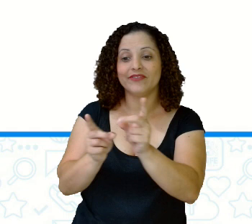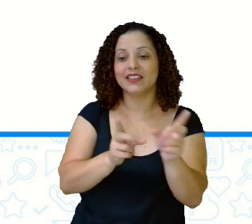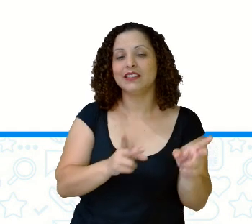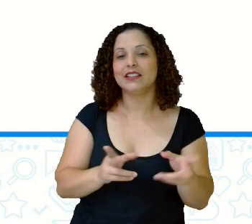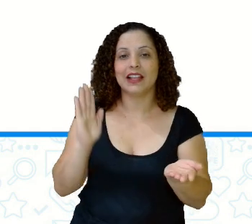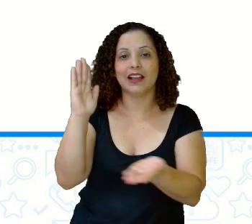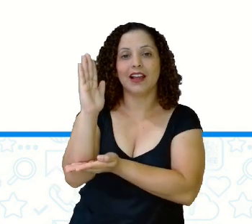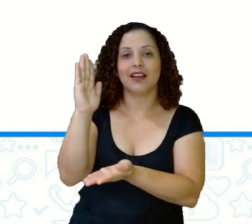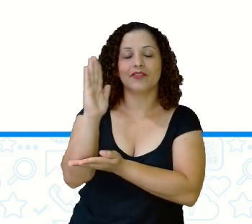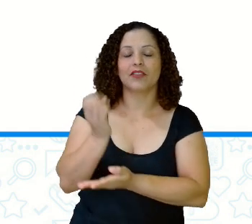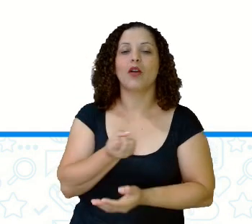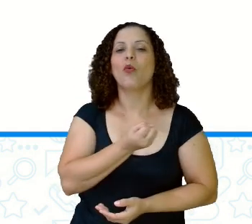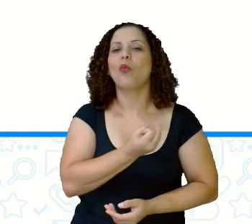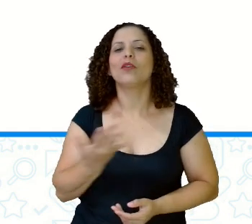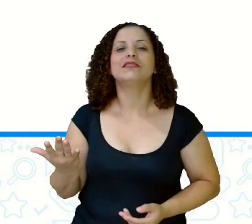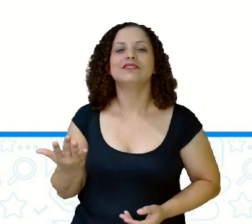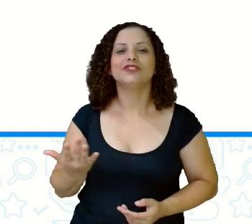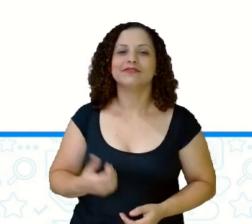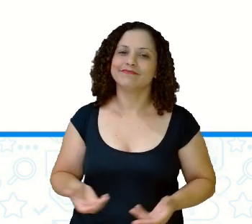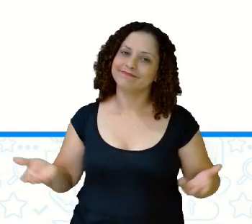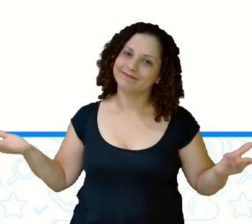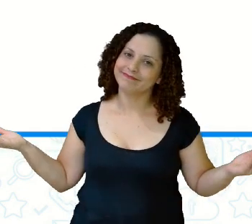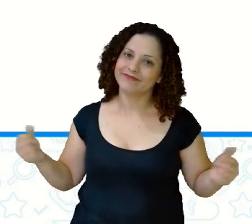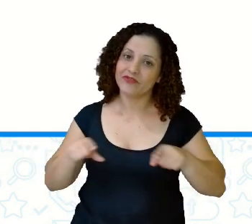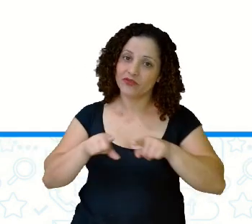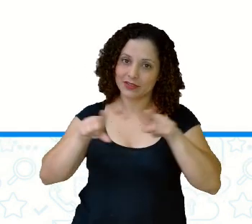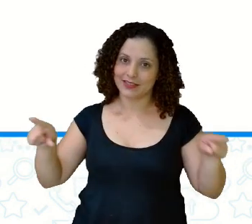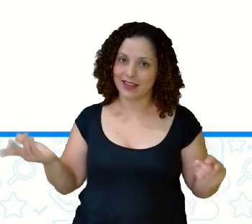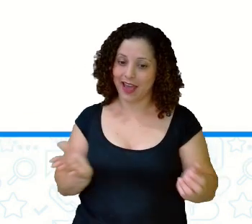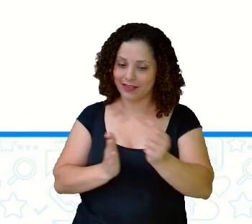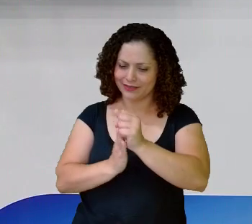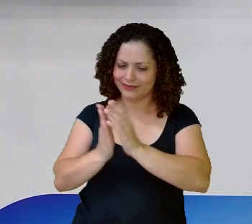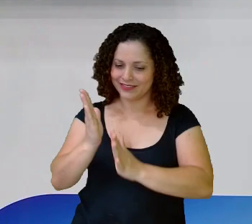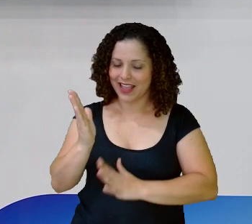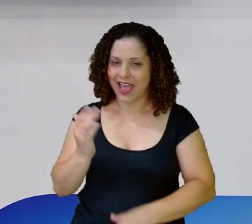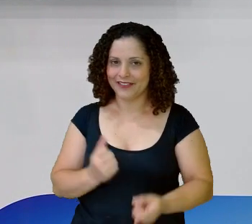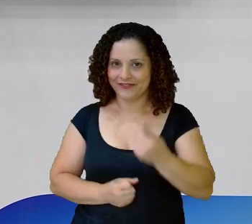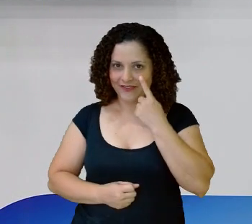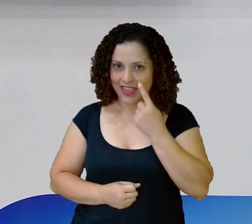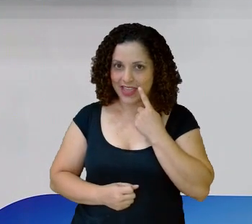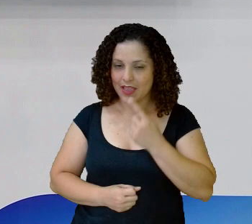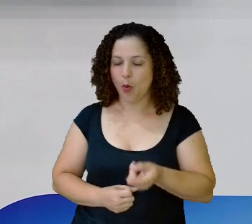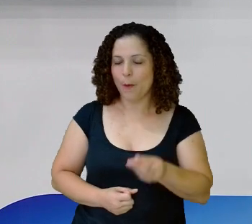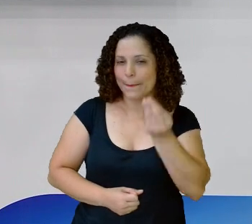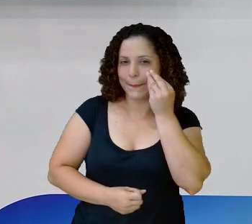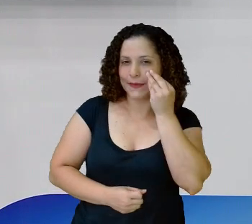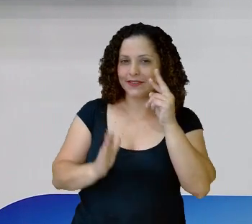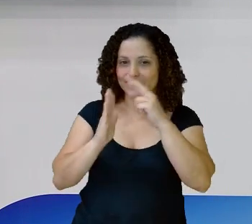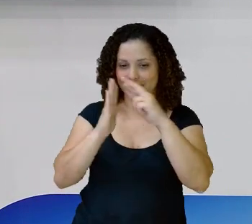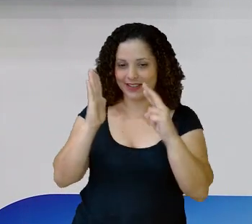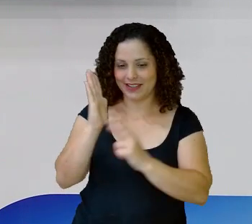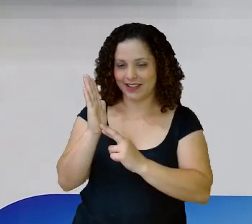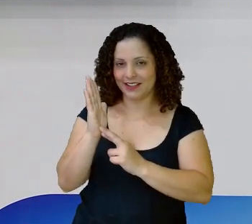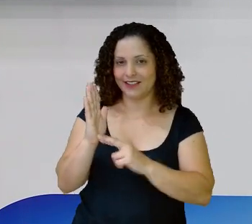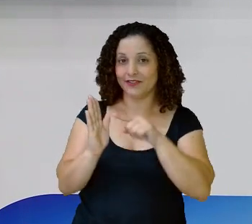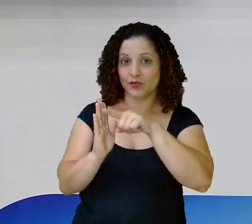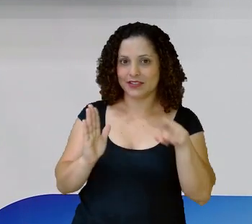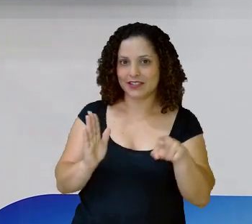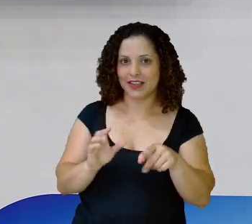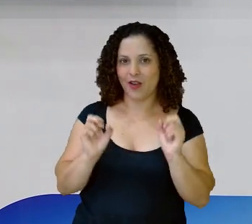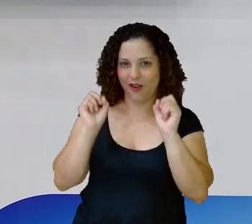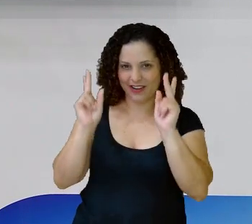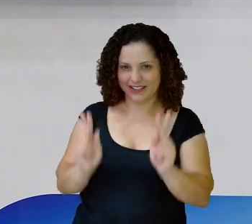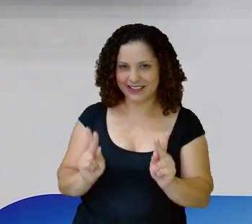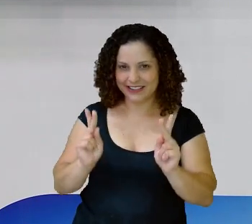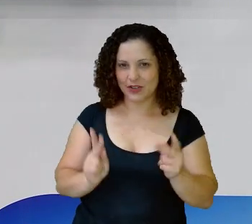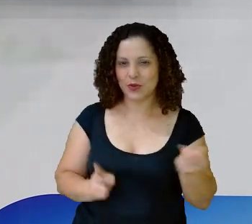Aproximadamente Então fica isso Para você ver Que eu disse aí A regrinha Anteriormente Para que você Pratique